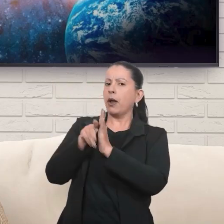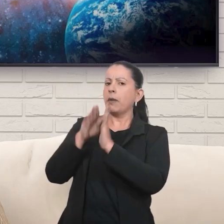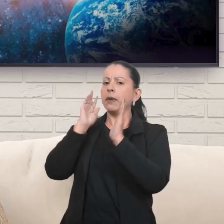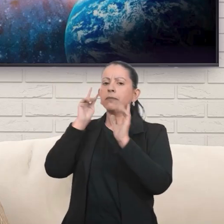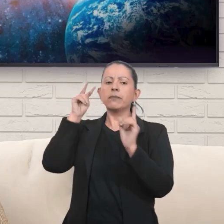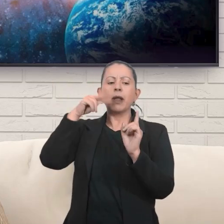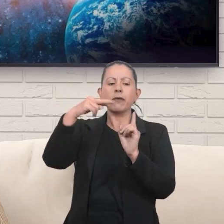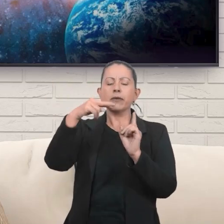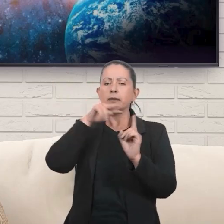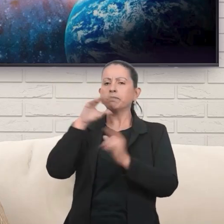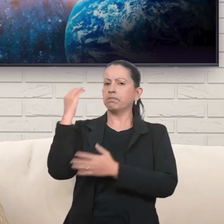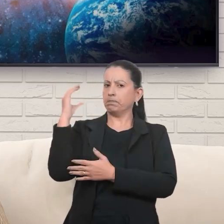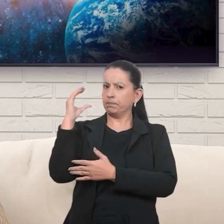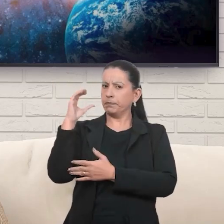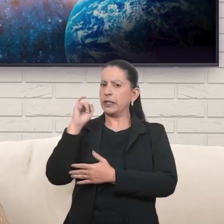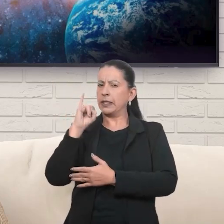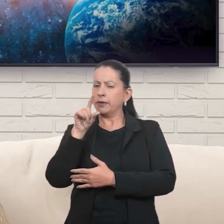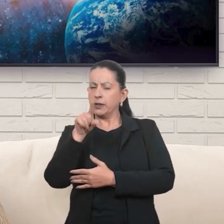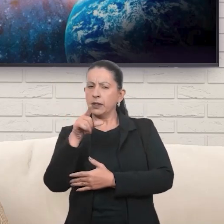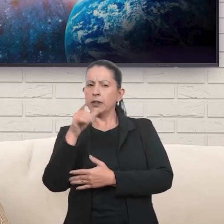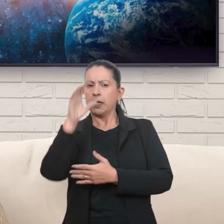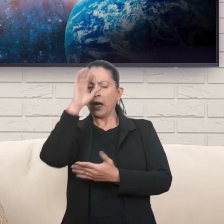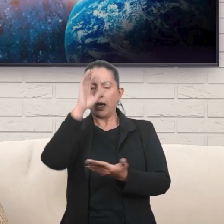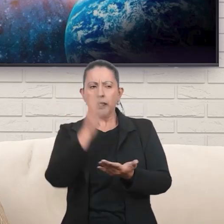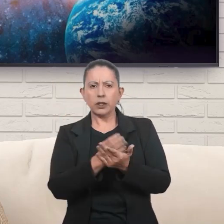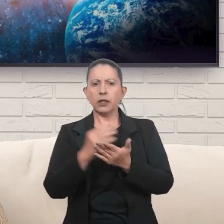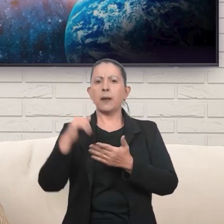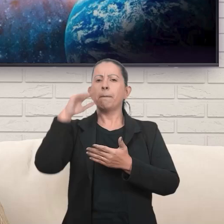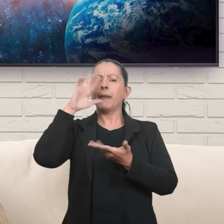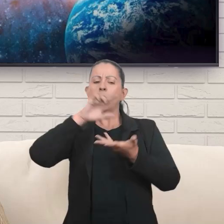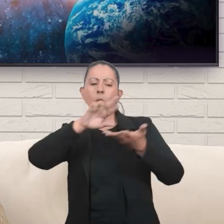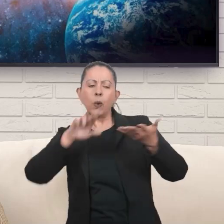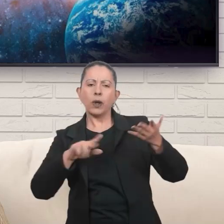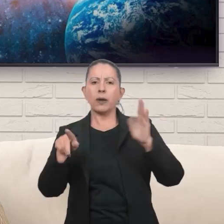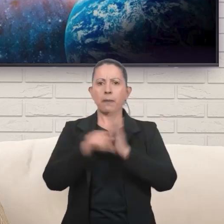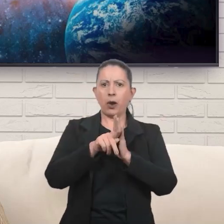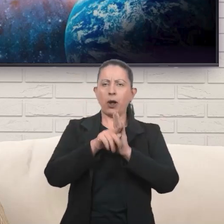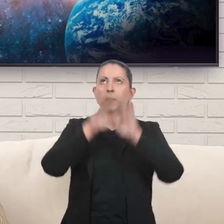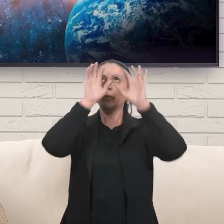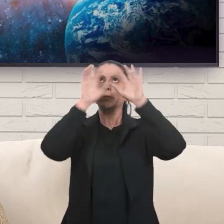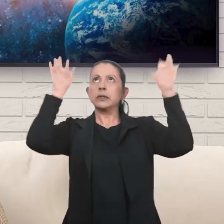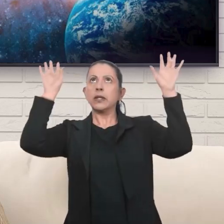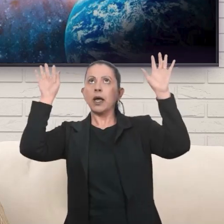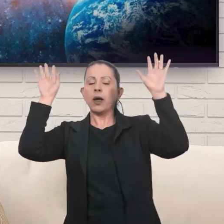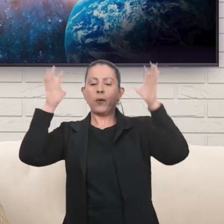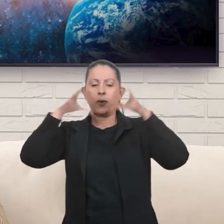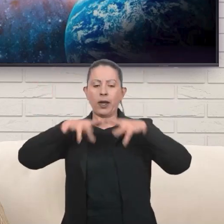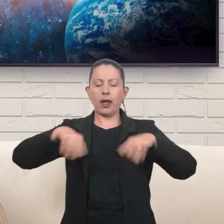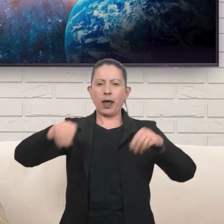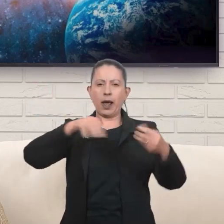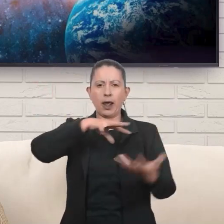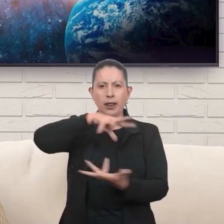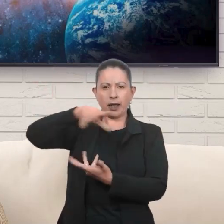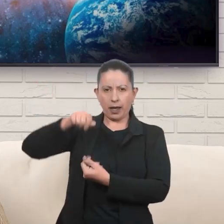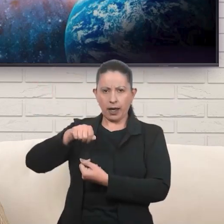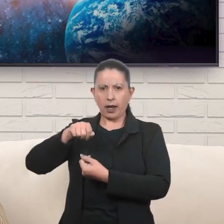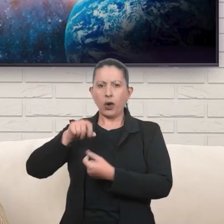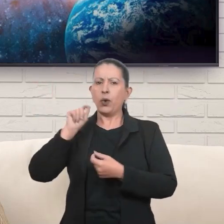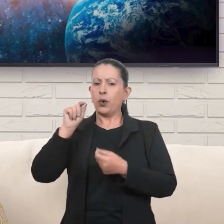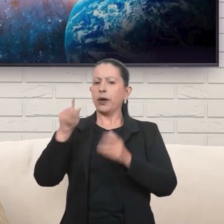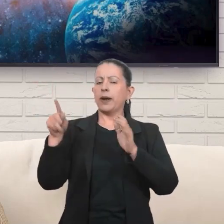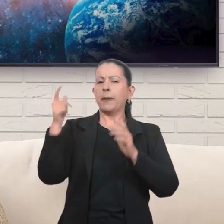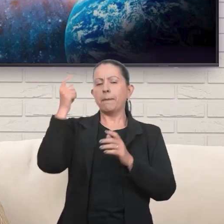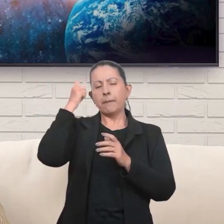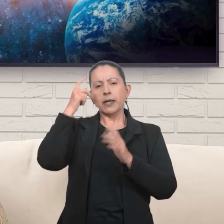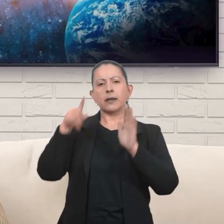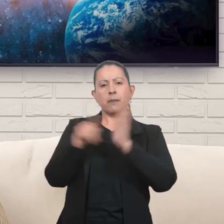da ciência. Se você acredita que existem muito mais coisas entre o céu e a terra do que supõe a nossa vã filosofia,